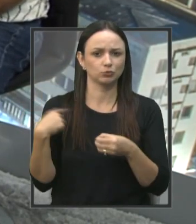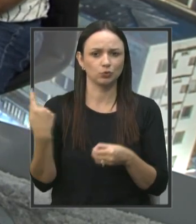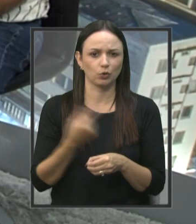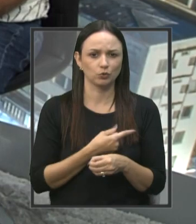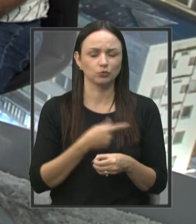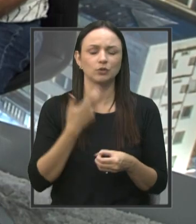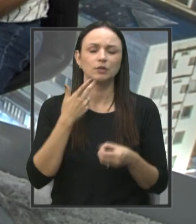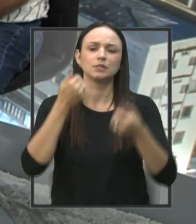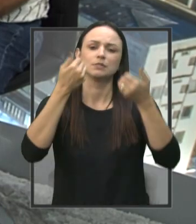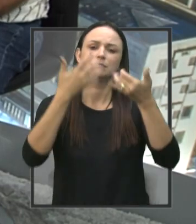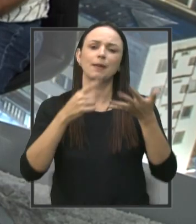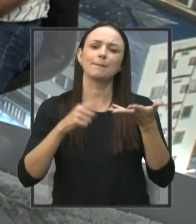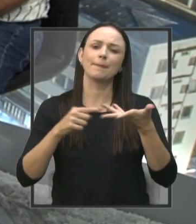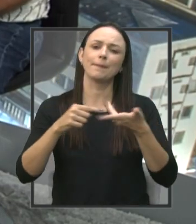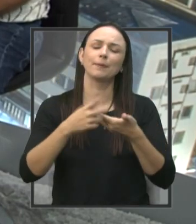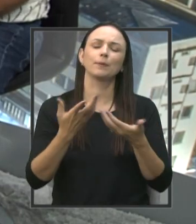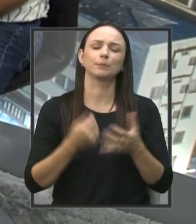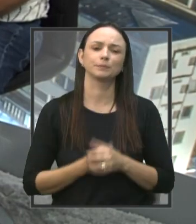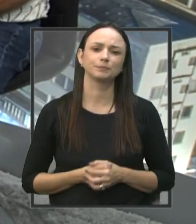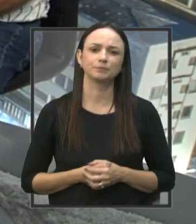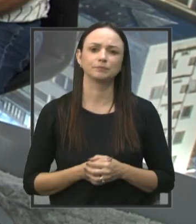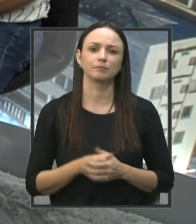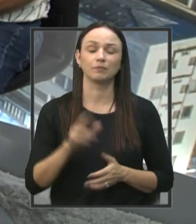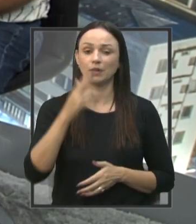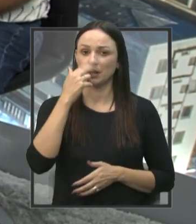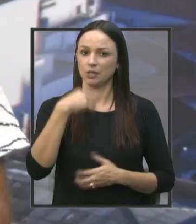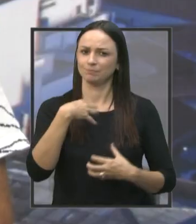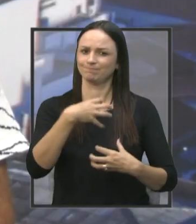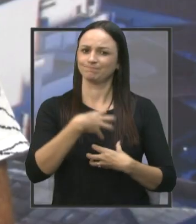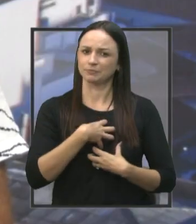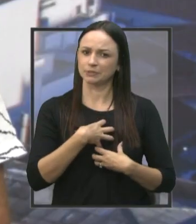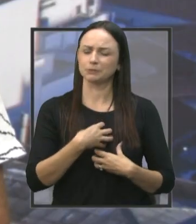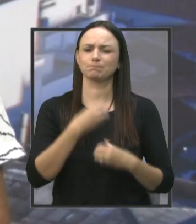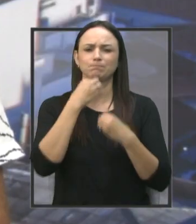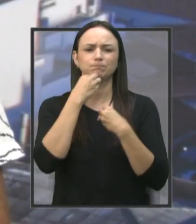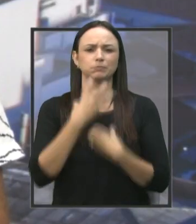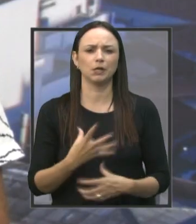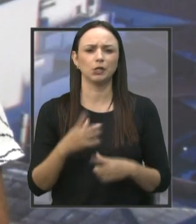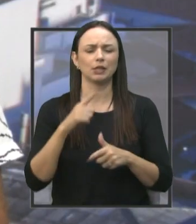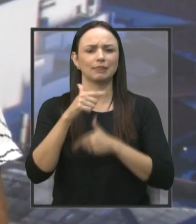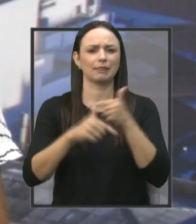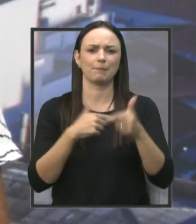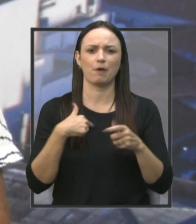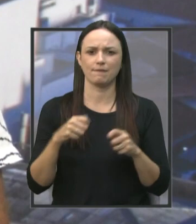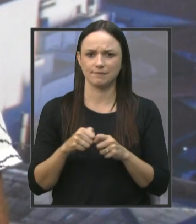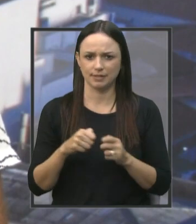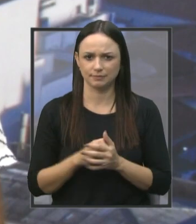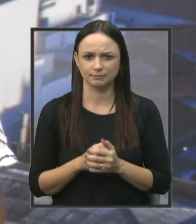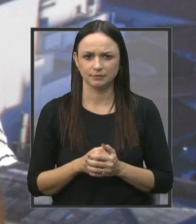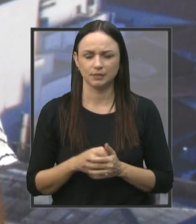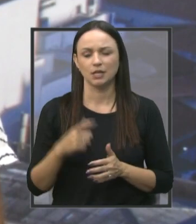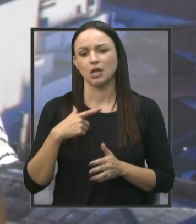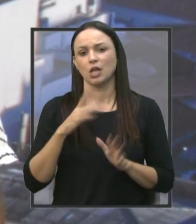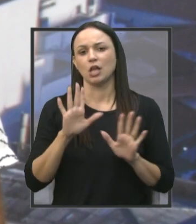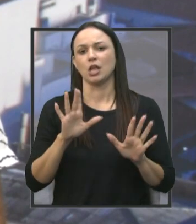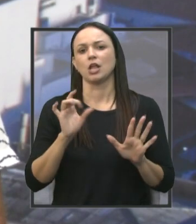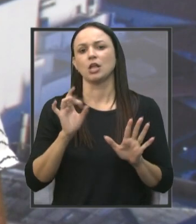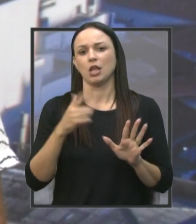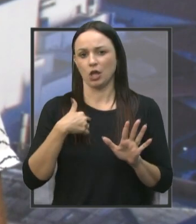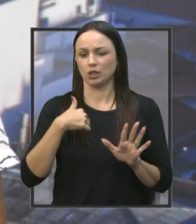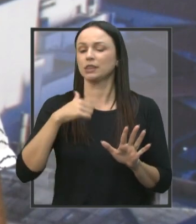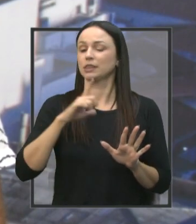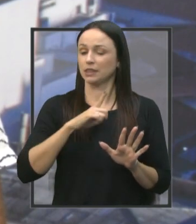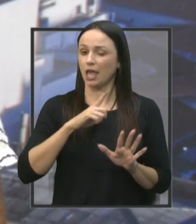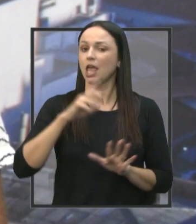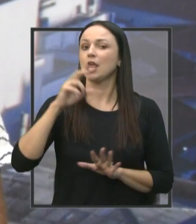eu gostaria que o senhor fizesse um balanço desse trabalho. Olha, Ângelo, eu me sinto realizado de todo o trabalho que eu fiz, eu não vou ficar à mercê da história, não, eu tenho uma